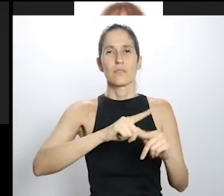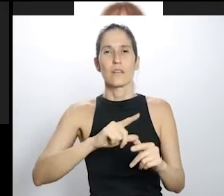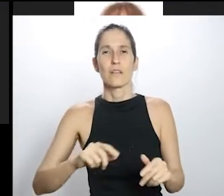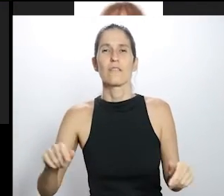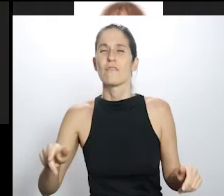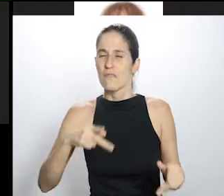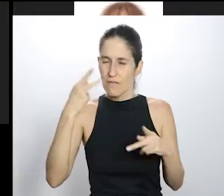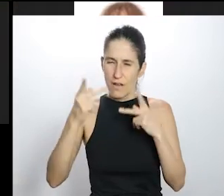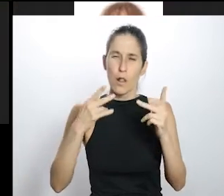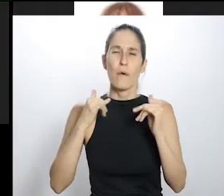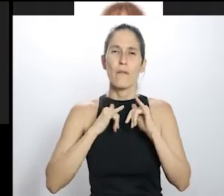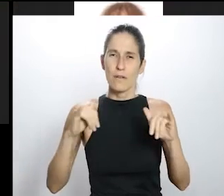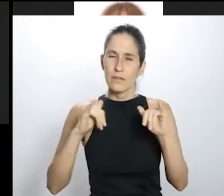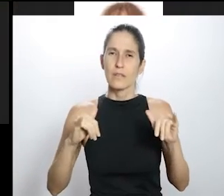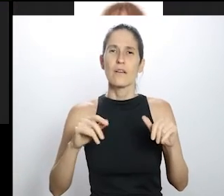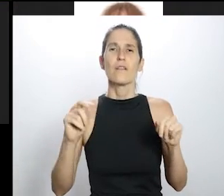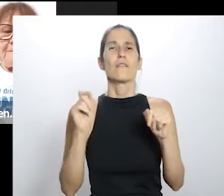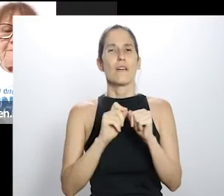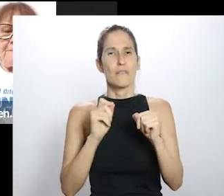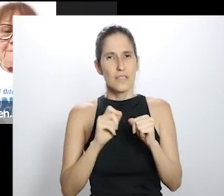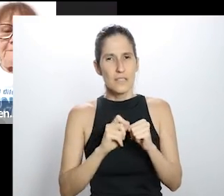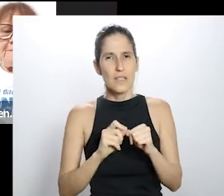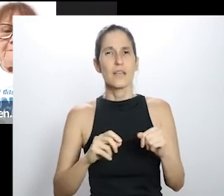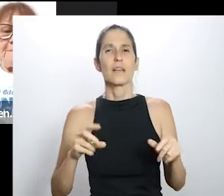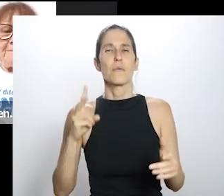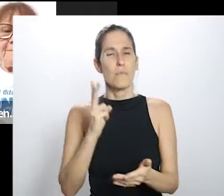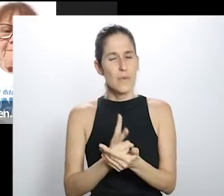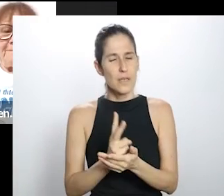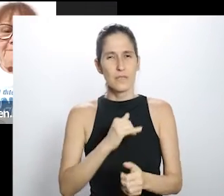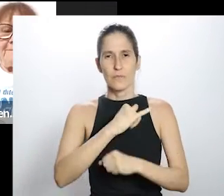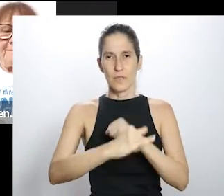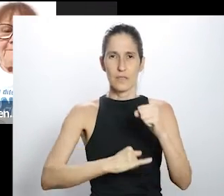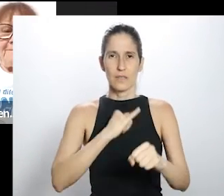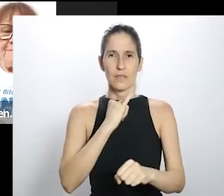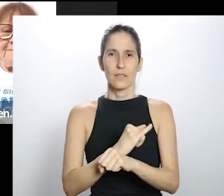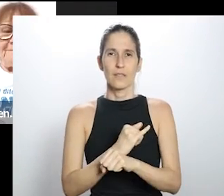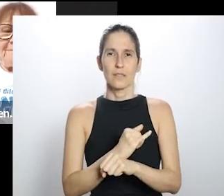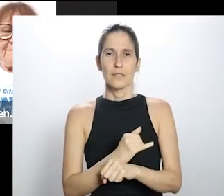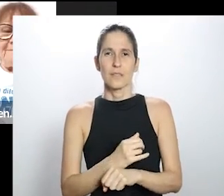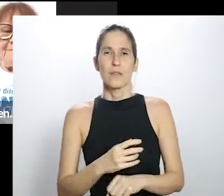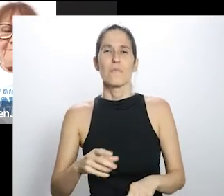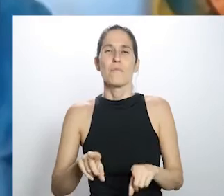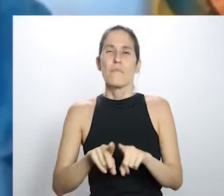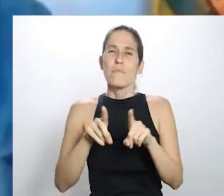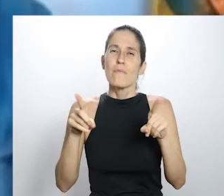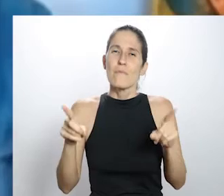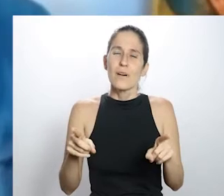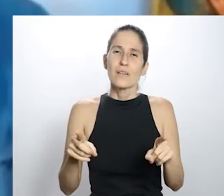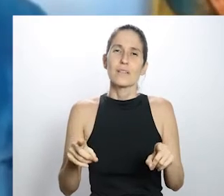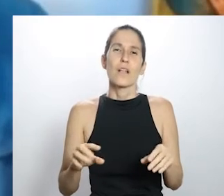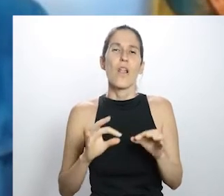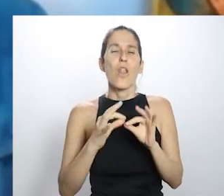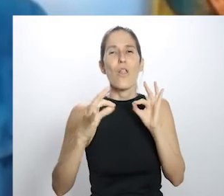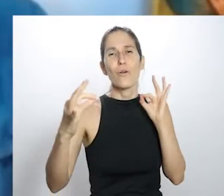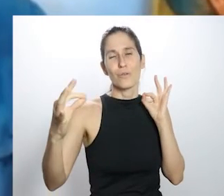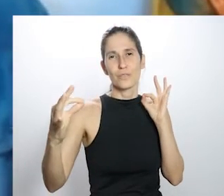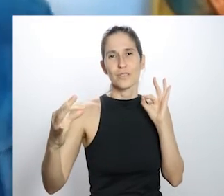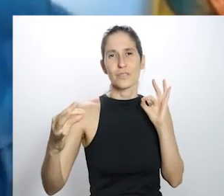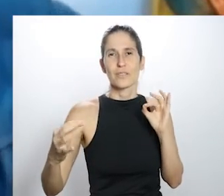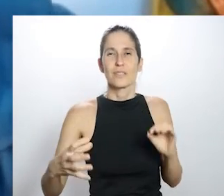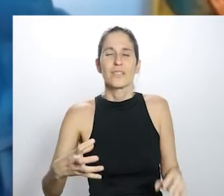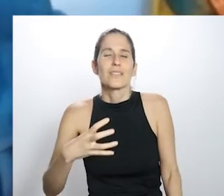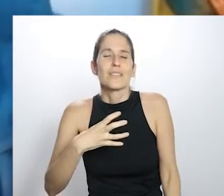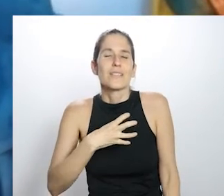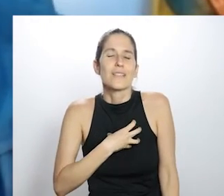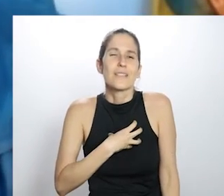disse que vai ter e vai ter e vai acontecer, mesmo que nessa distância a gente consegue sentir quase que pressentir, quase que sentir um